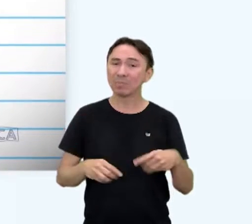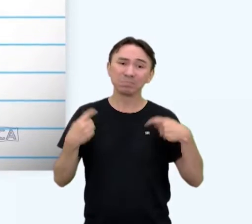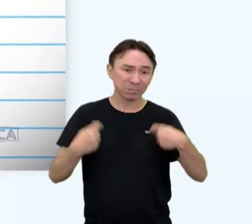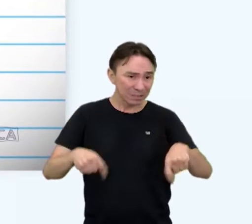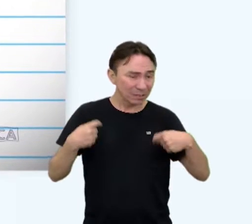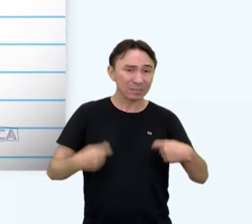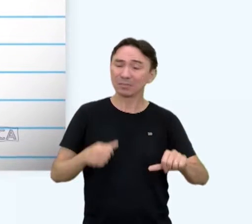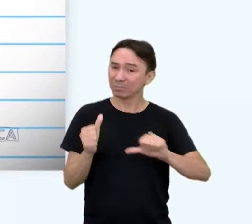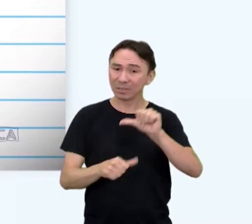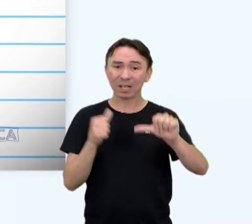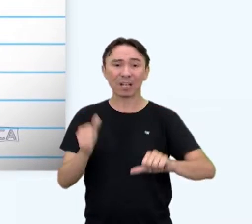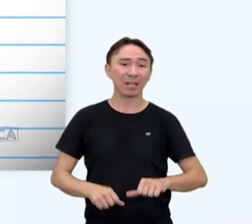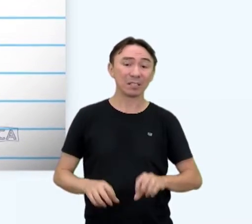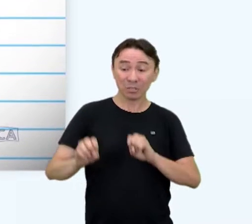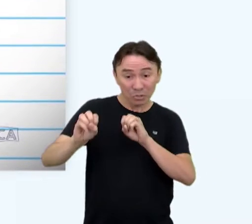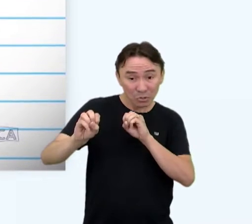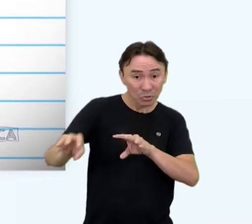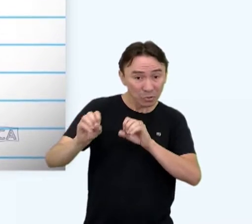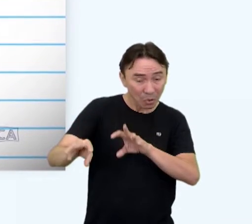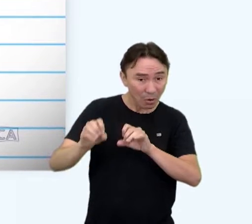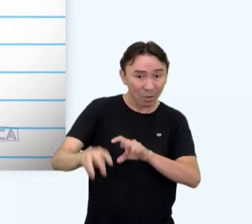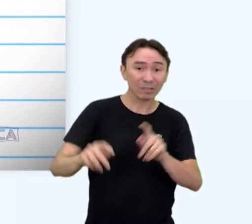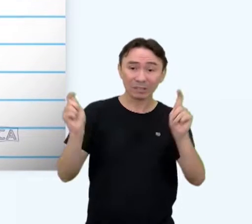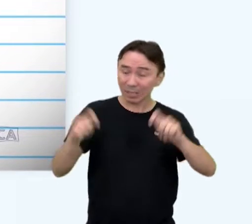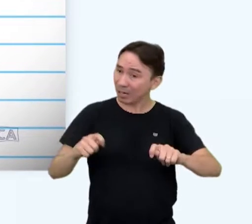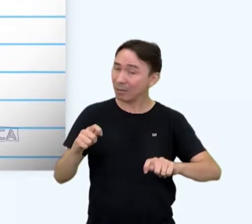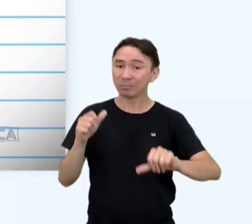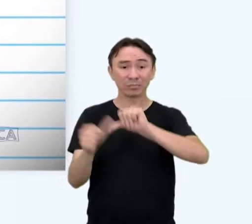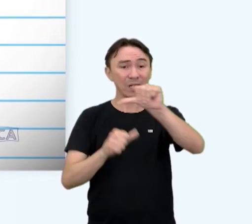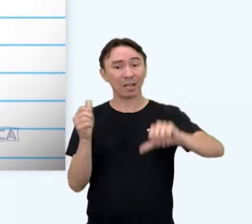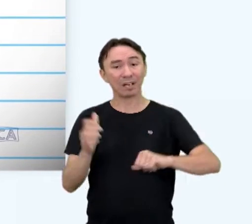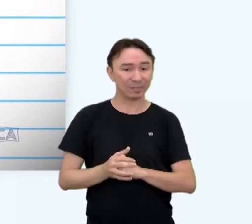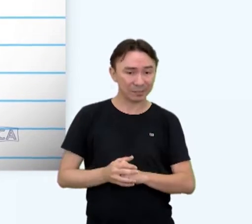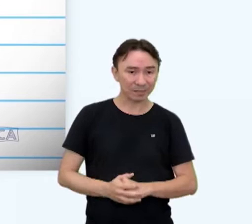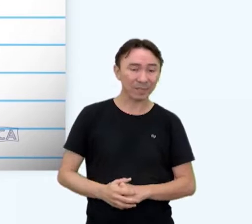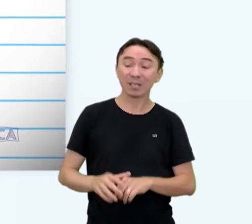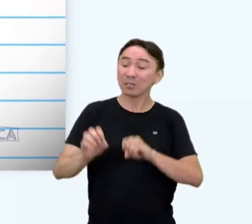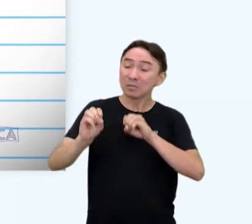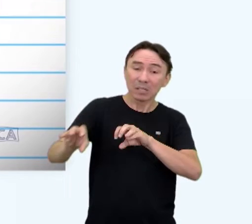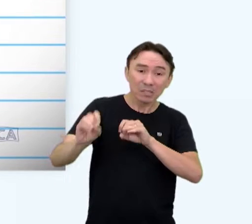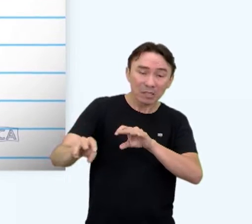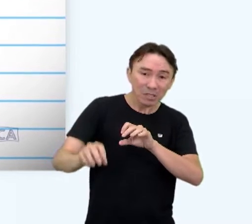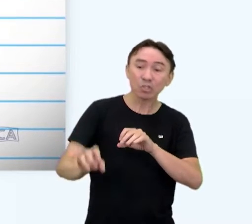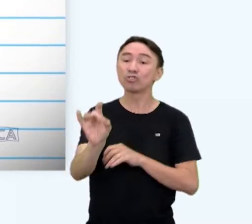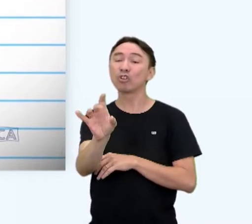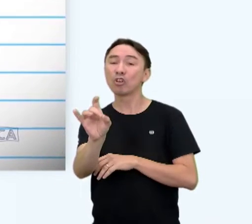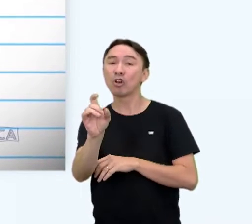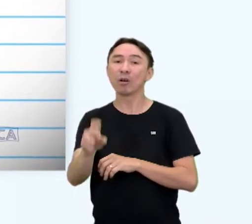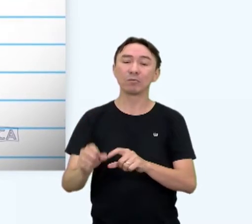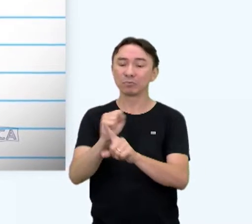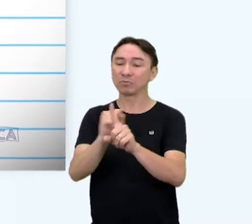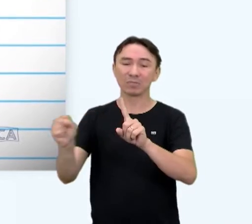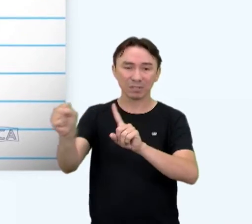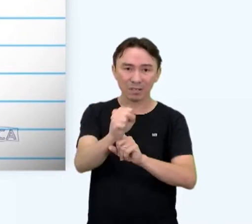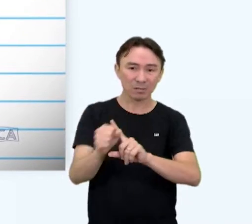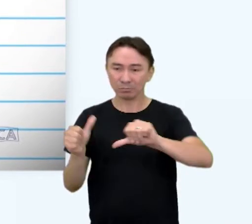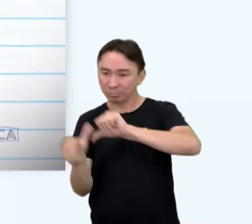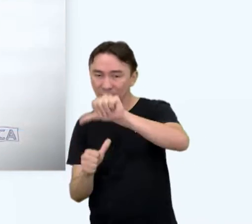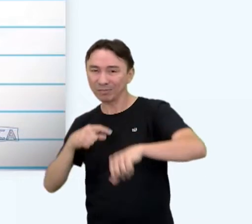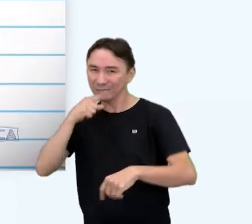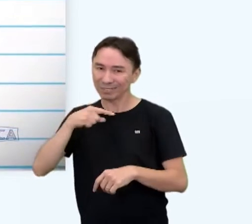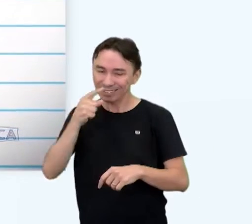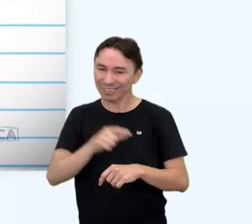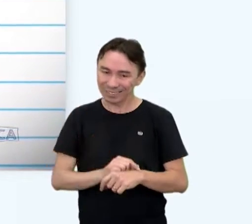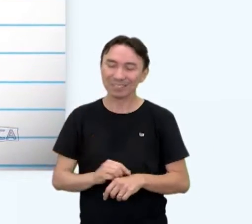educação. Se a educação sozinha não transforma a sociedade, sem ela tampouco a sociedade muda. Faça você também